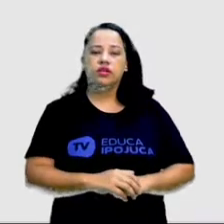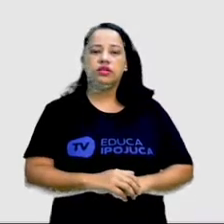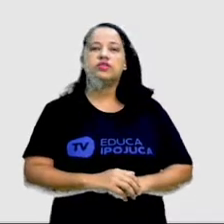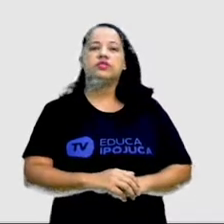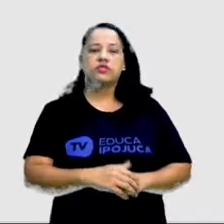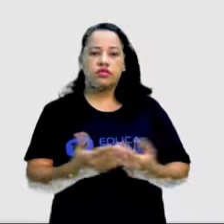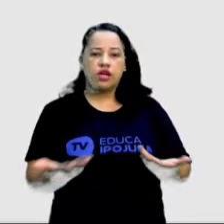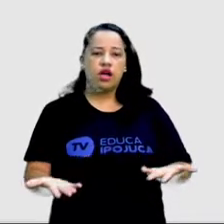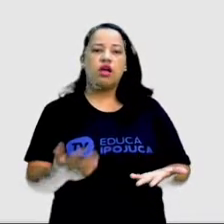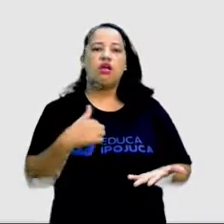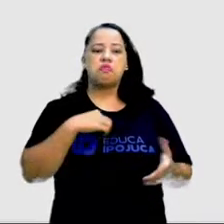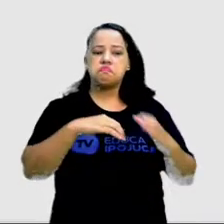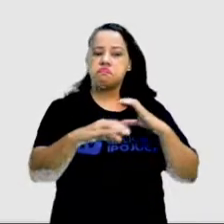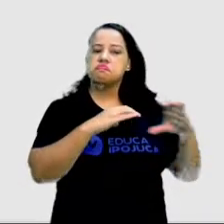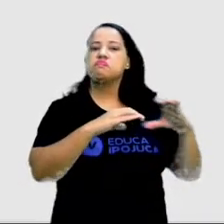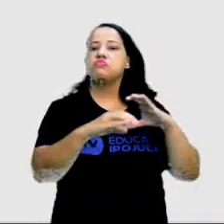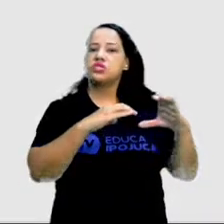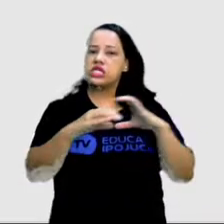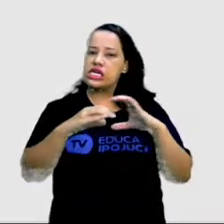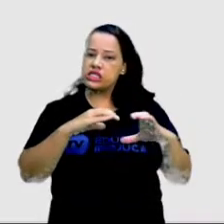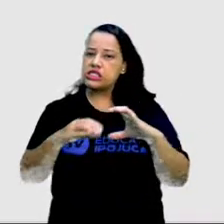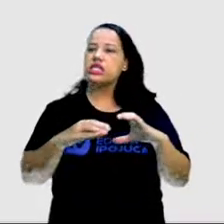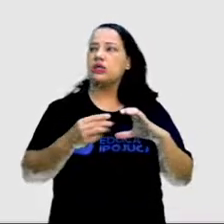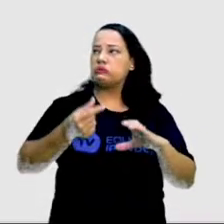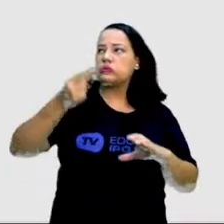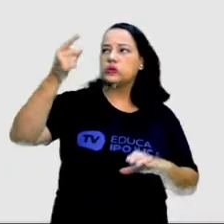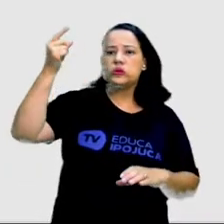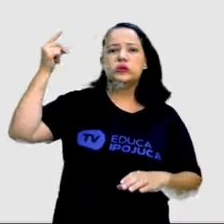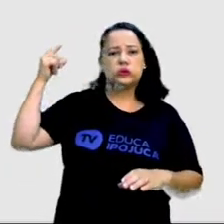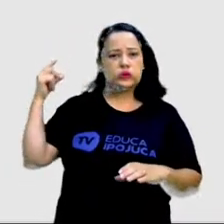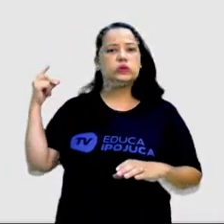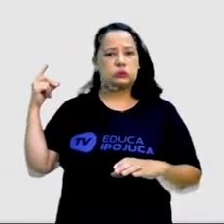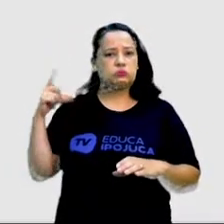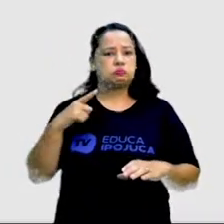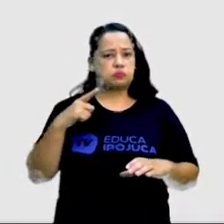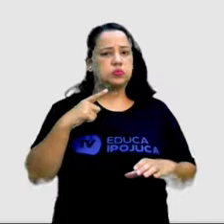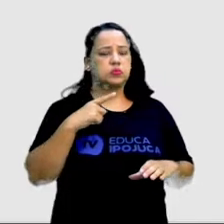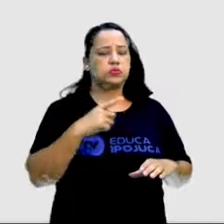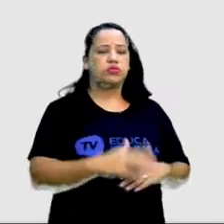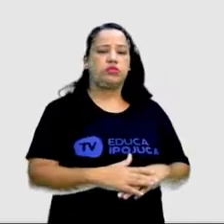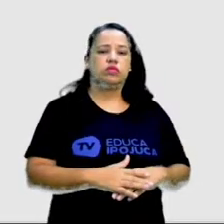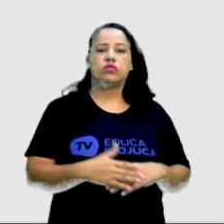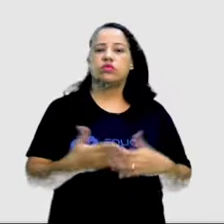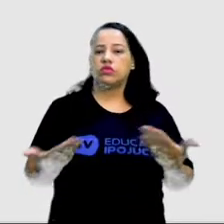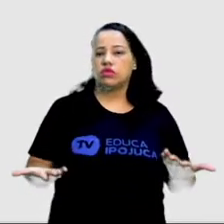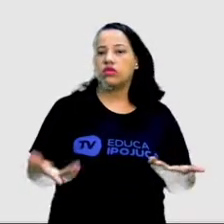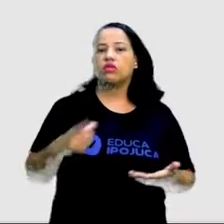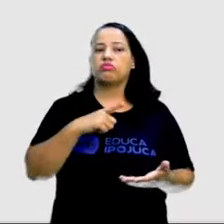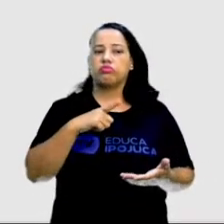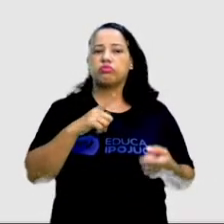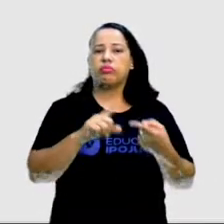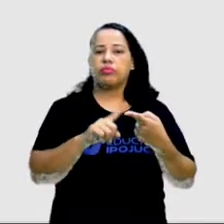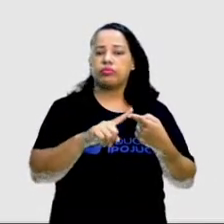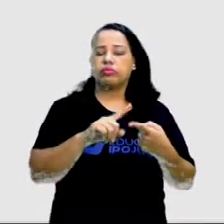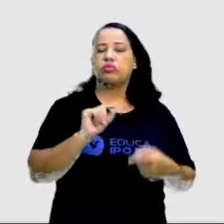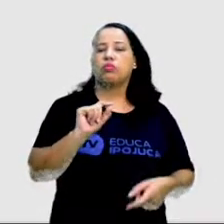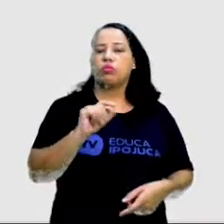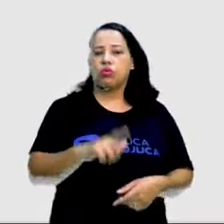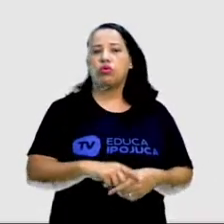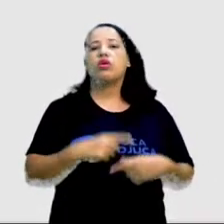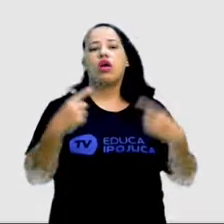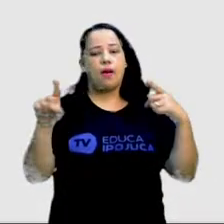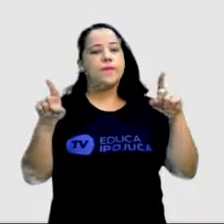das formas de comunicação mais antigas e geralmente ela vem acompanhada de uma